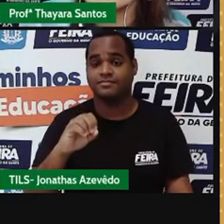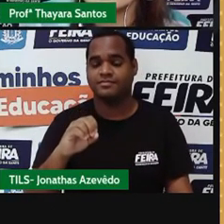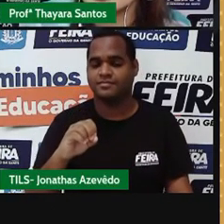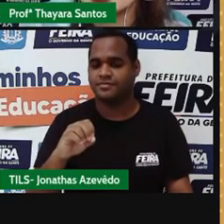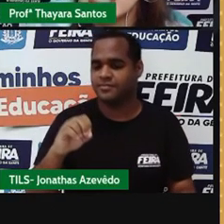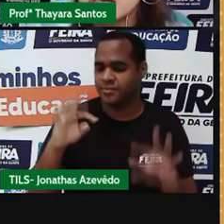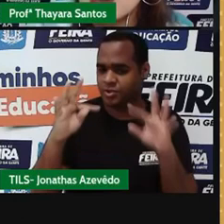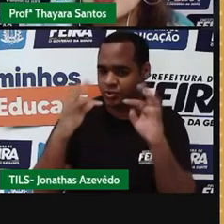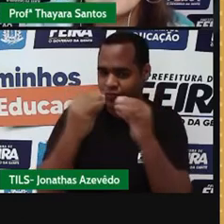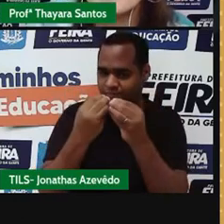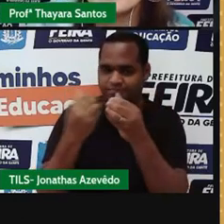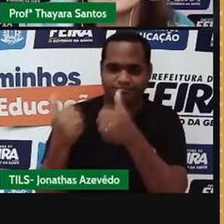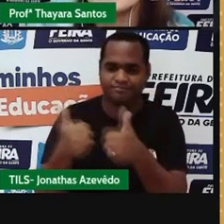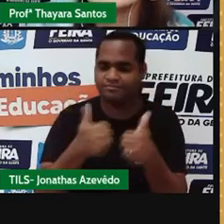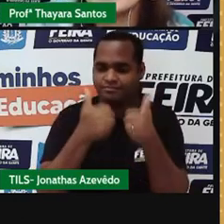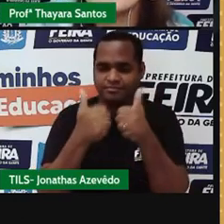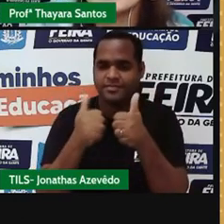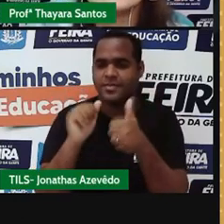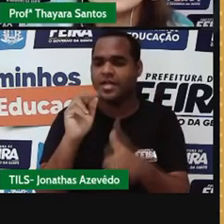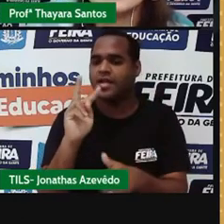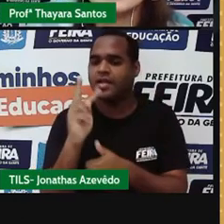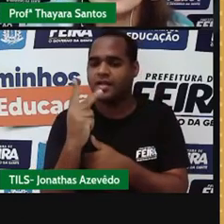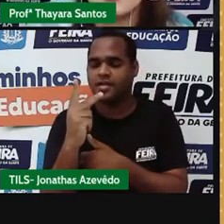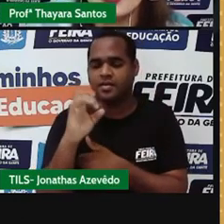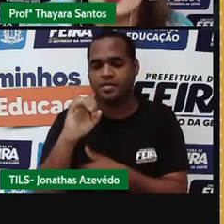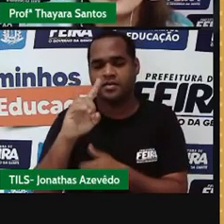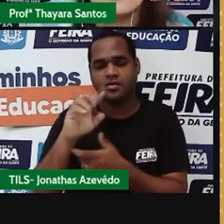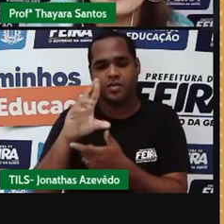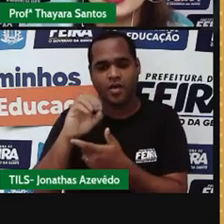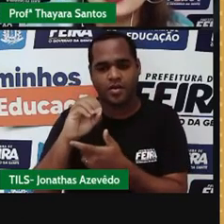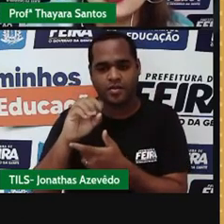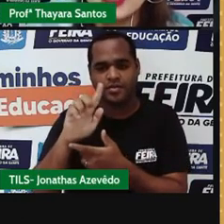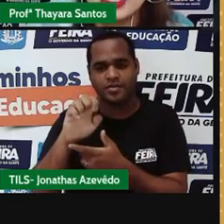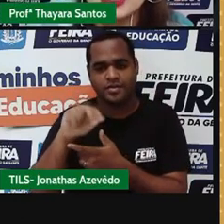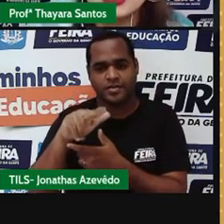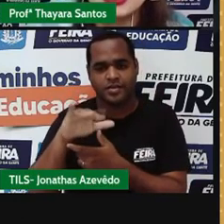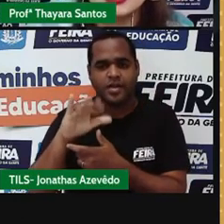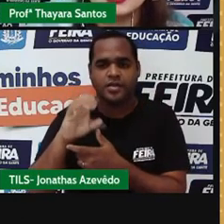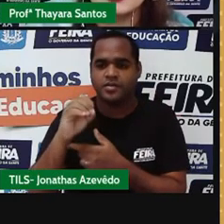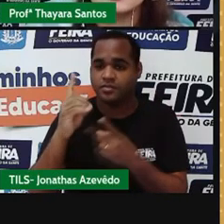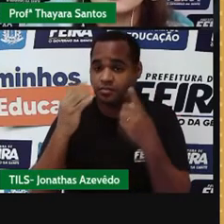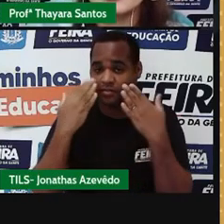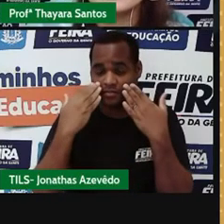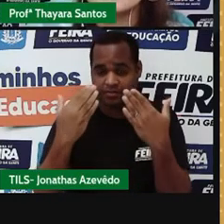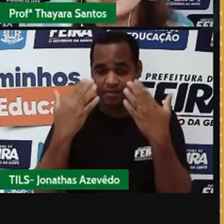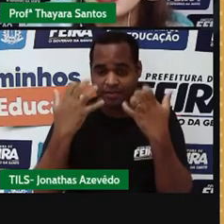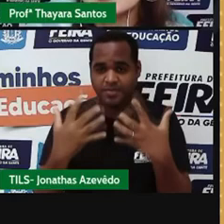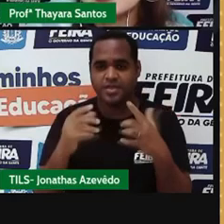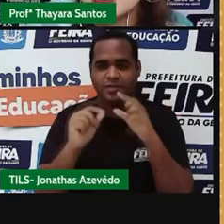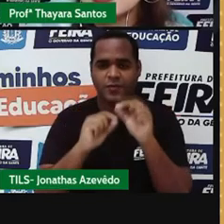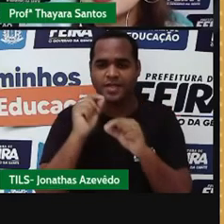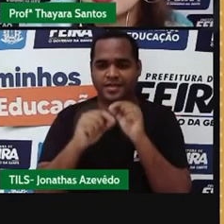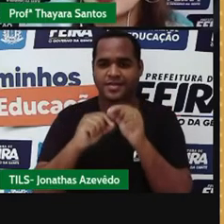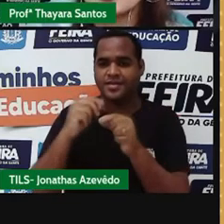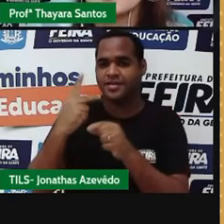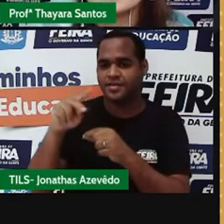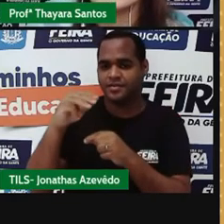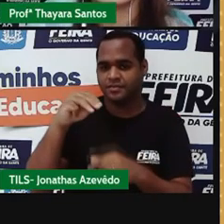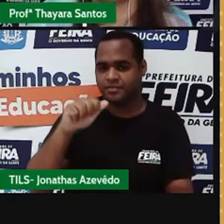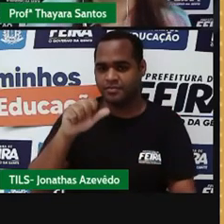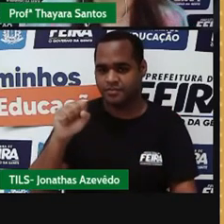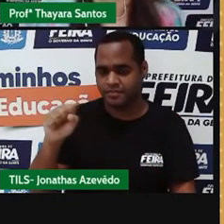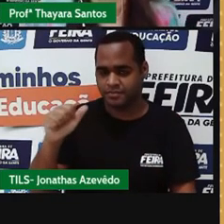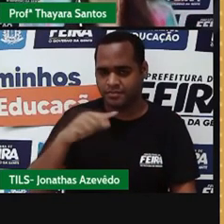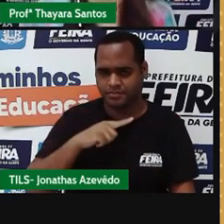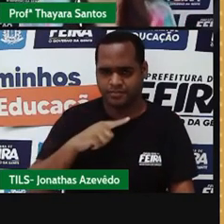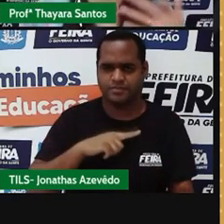átomos de hidrogênio, porém, eles apresentam, ó, o que é diferente? O número de massa. Eles têm número de massa